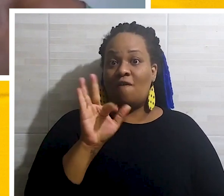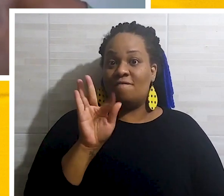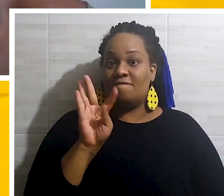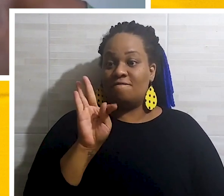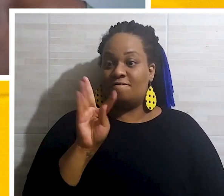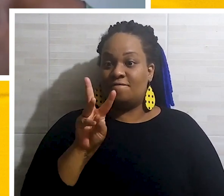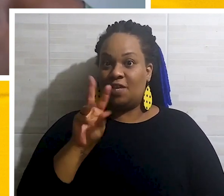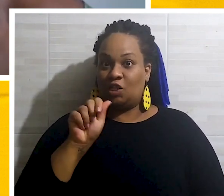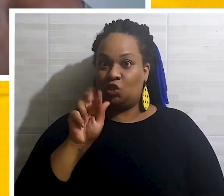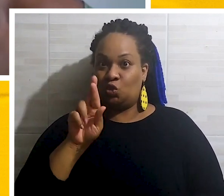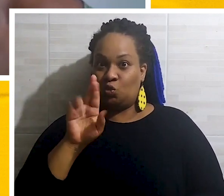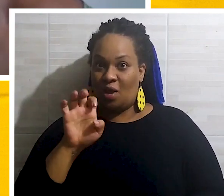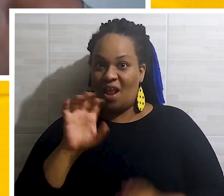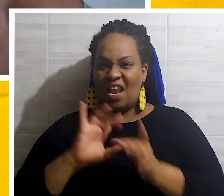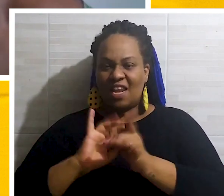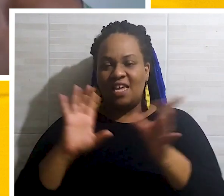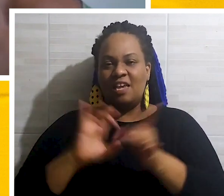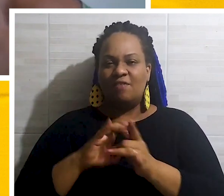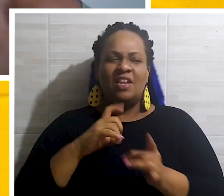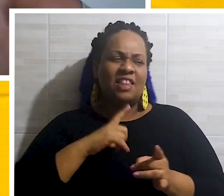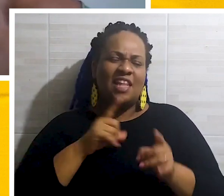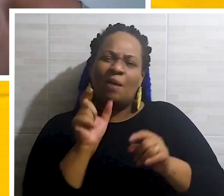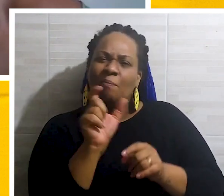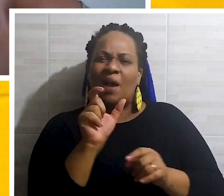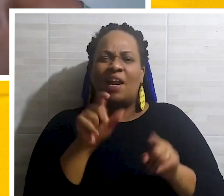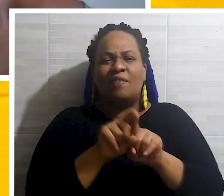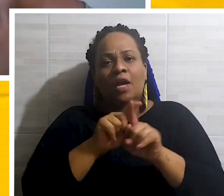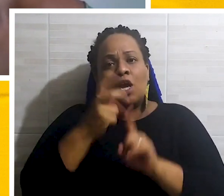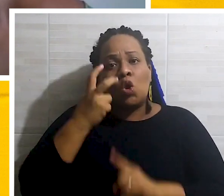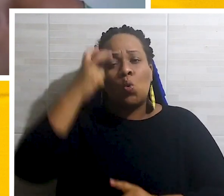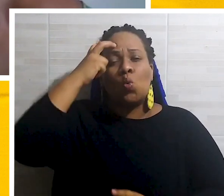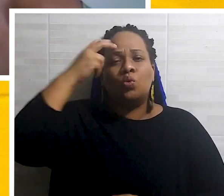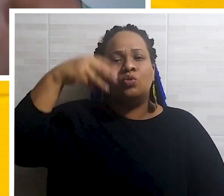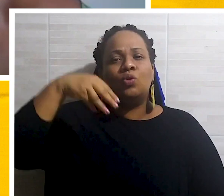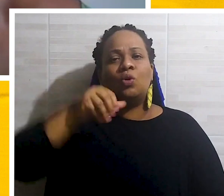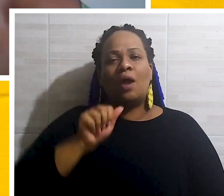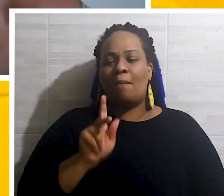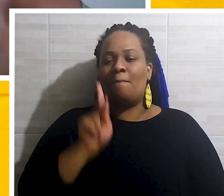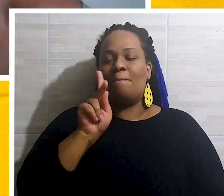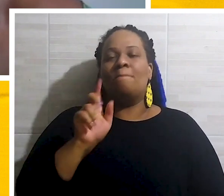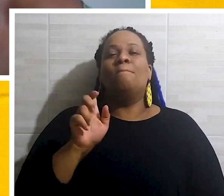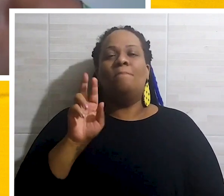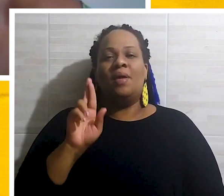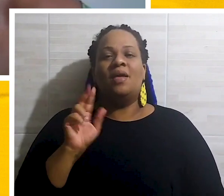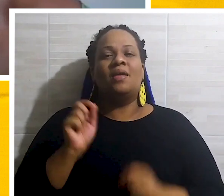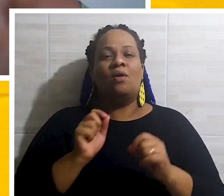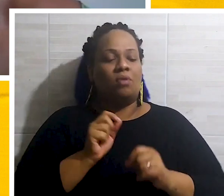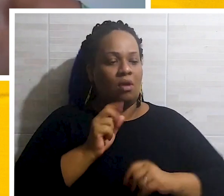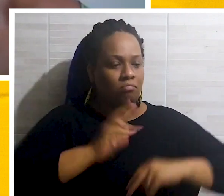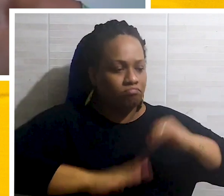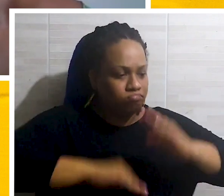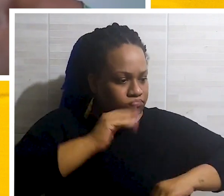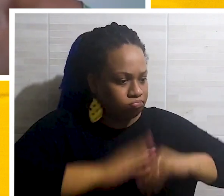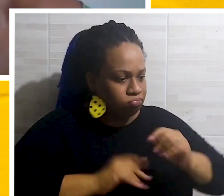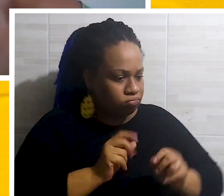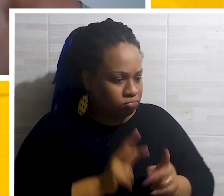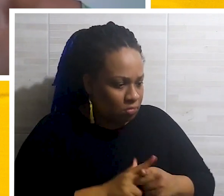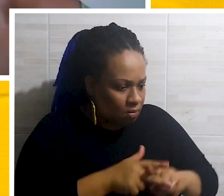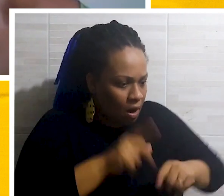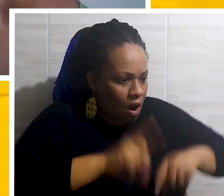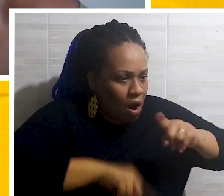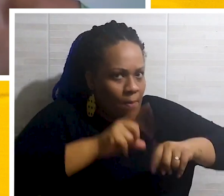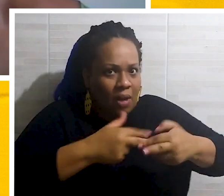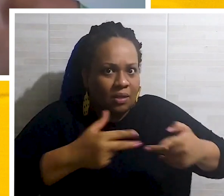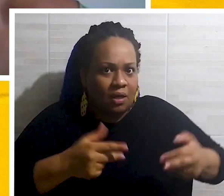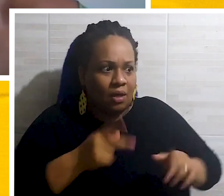livre. Hoje em dia o pessoal tem falado muito em cultura maker, né? Que é não só o software livre, mas também quando a gente desenvolve equipamentos,